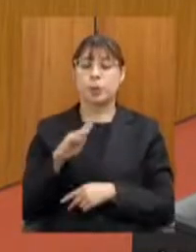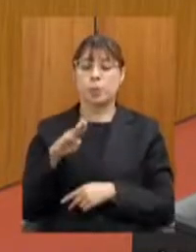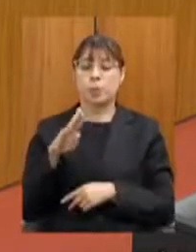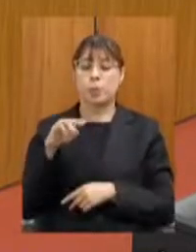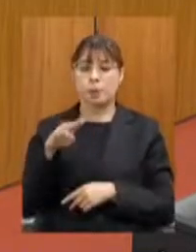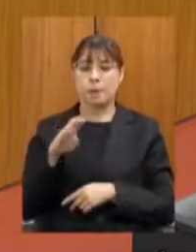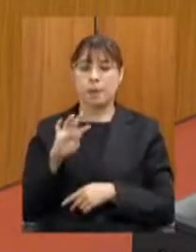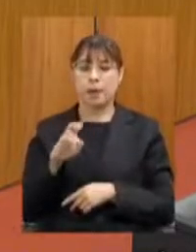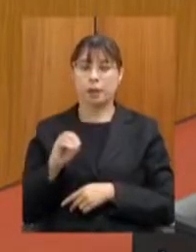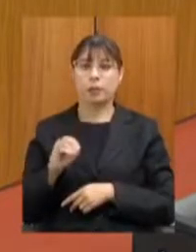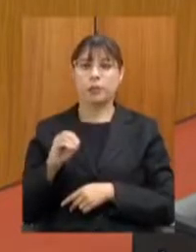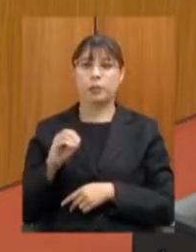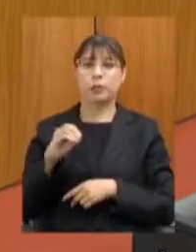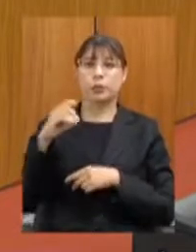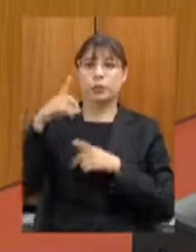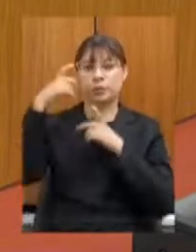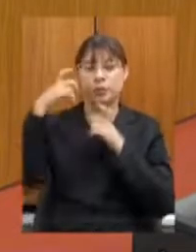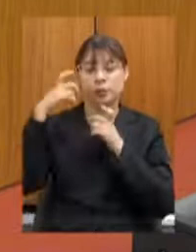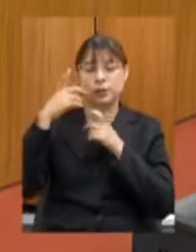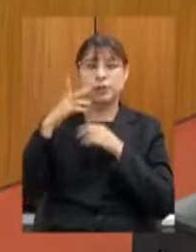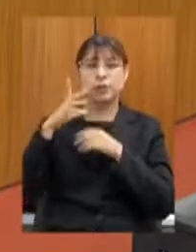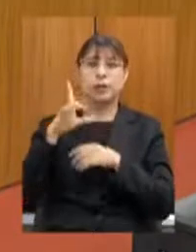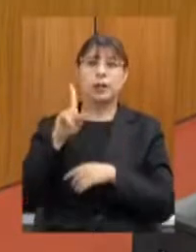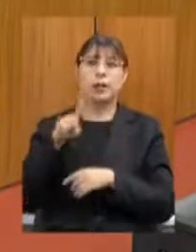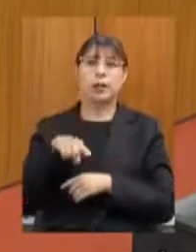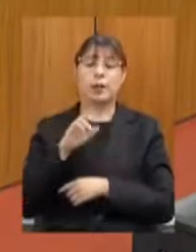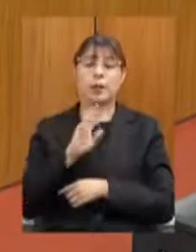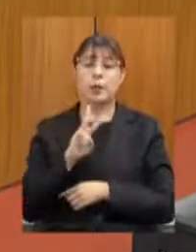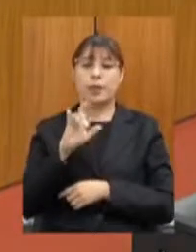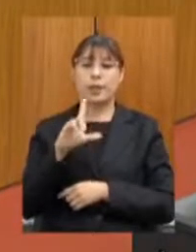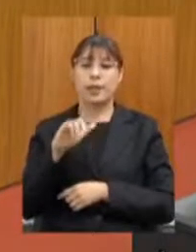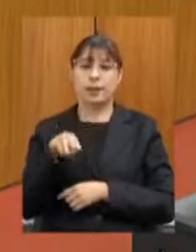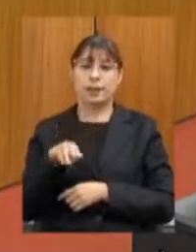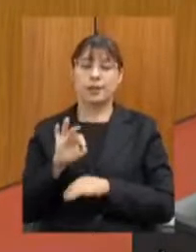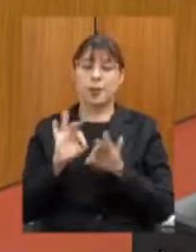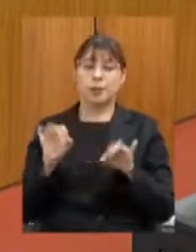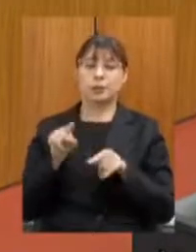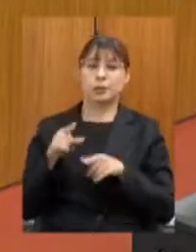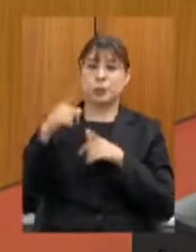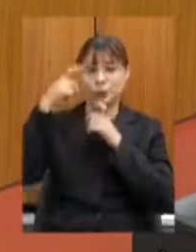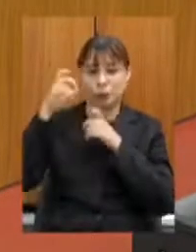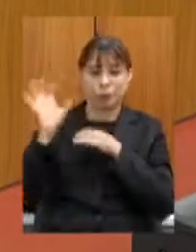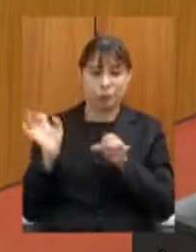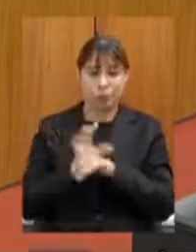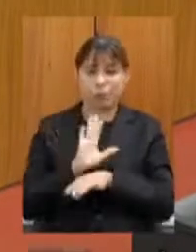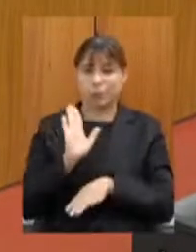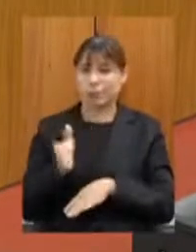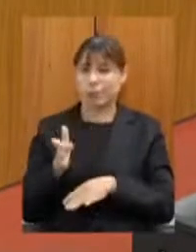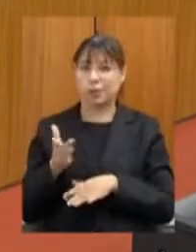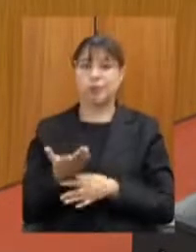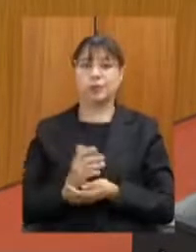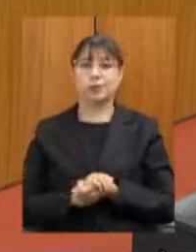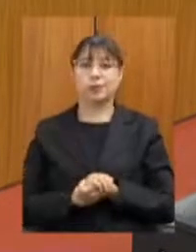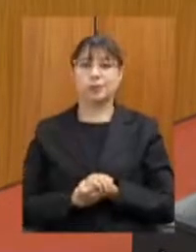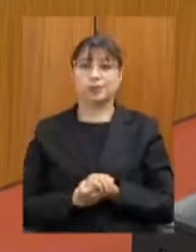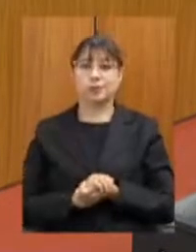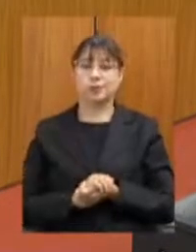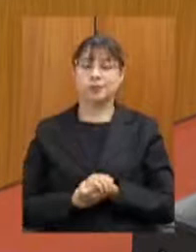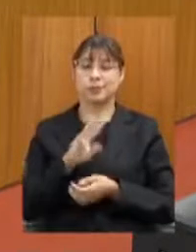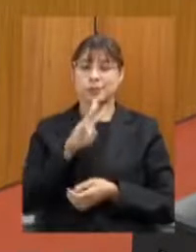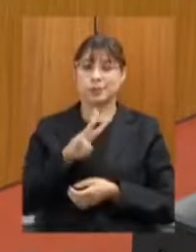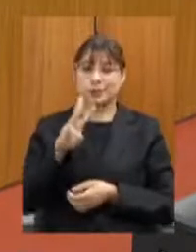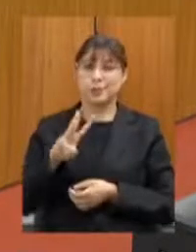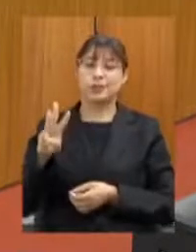repórter fotográfico William aquele craque lá as fotos já estão aí na já estão aí no